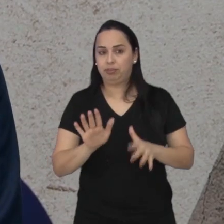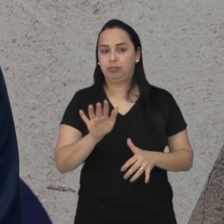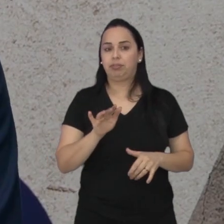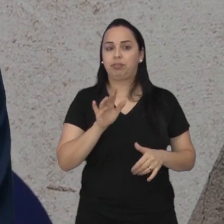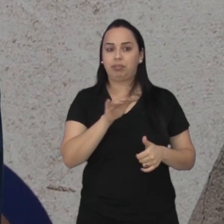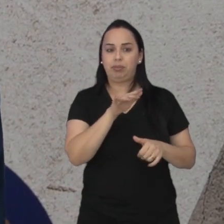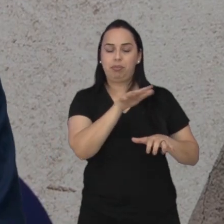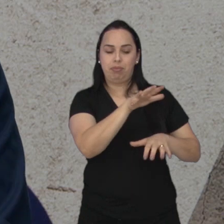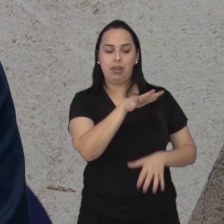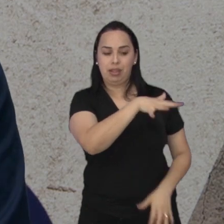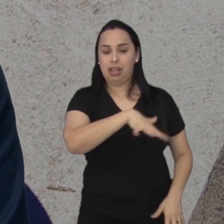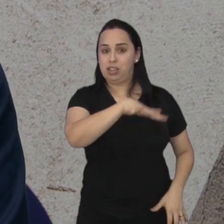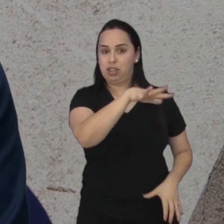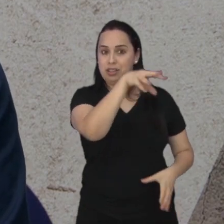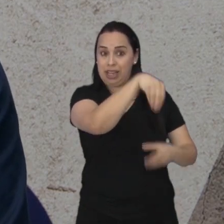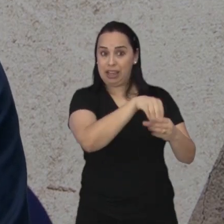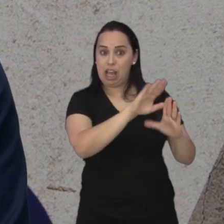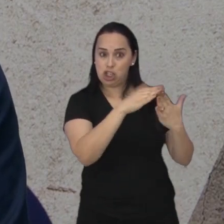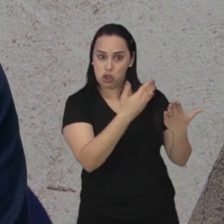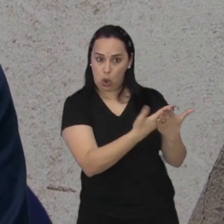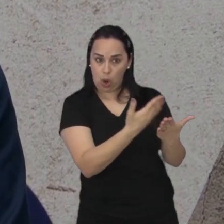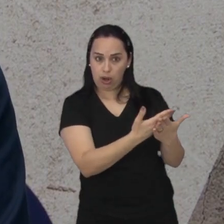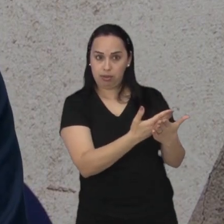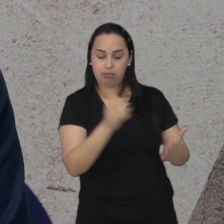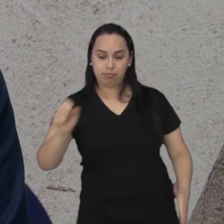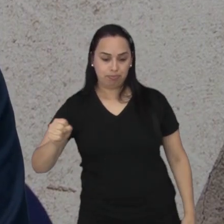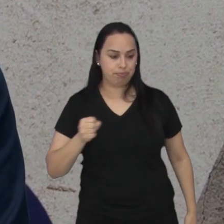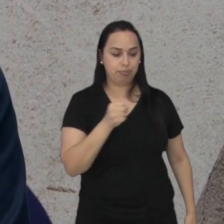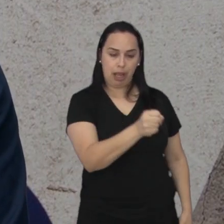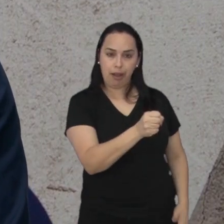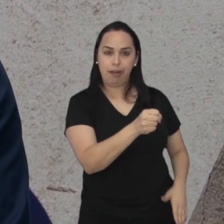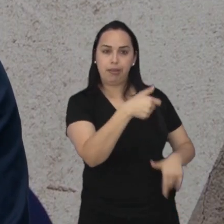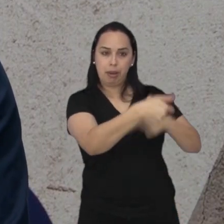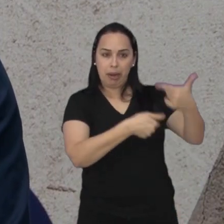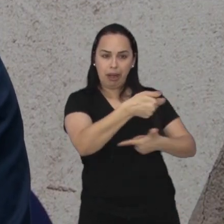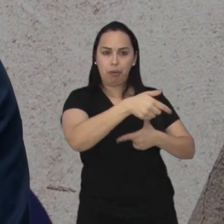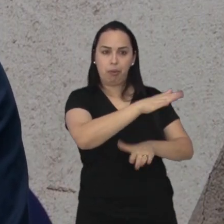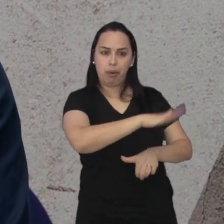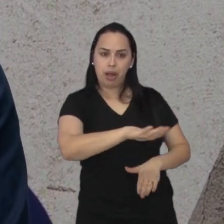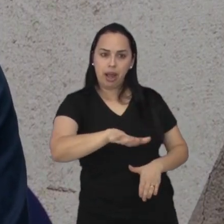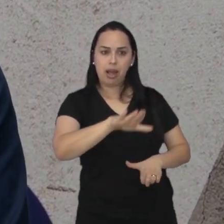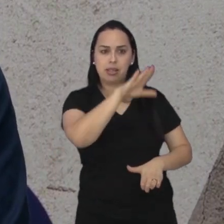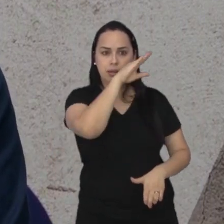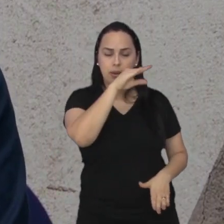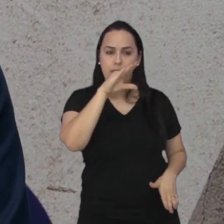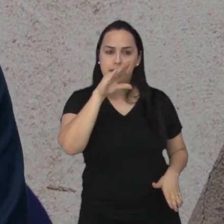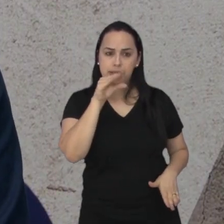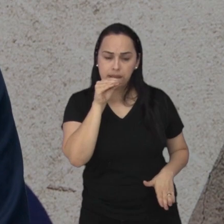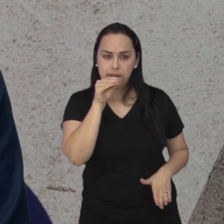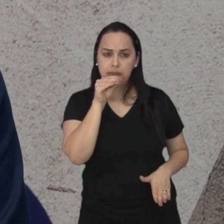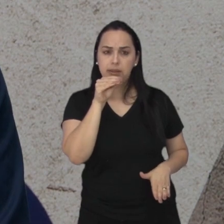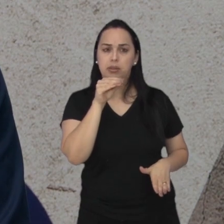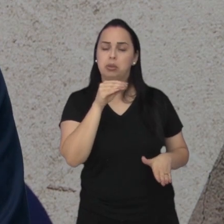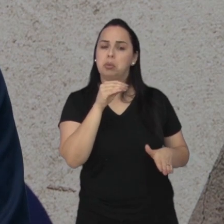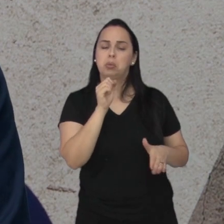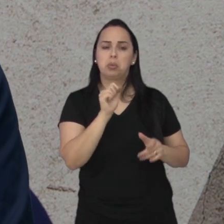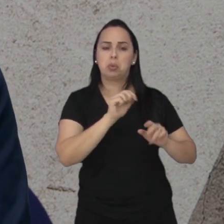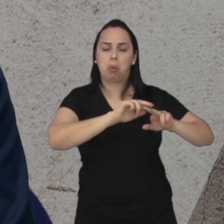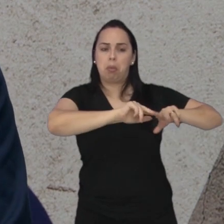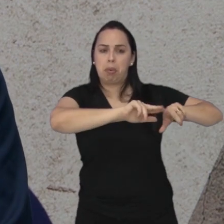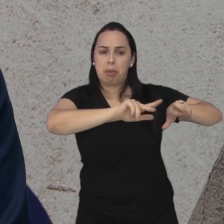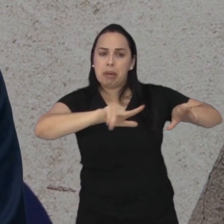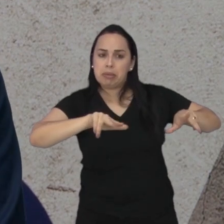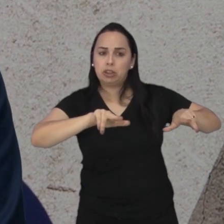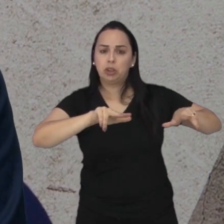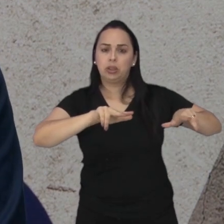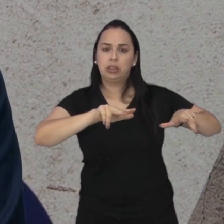A educação física escolar é uma área específica. Então, ele vai atuar ali, atuar com crianças, adolescentes, desenvolvendo